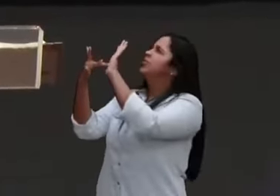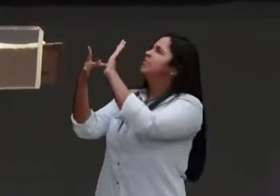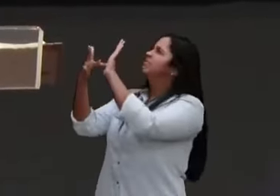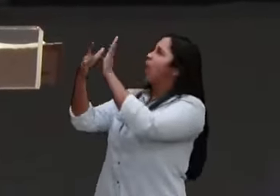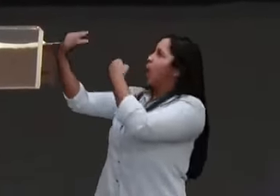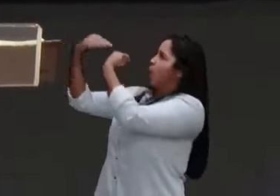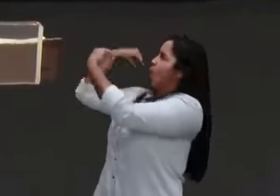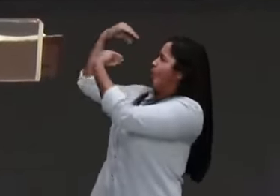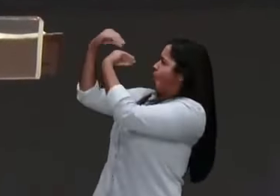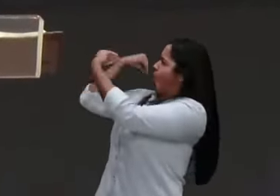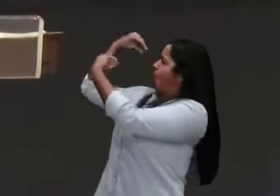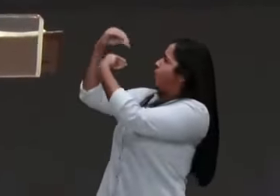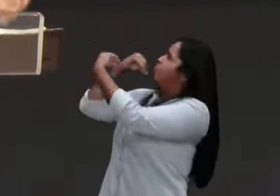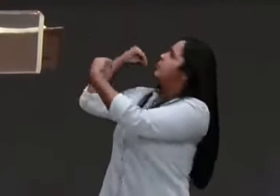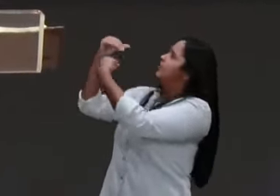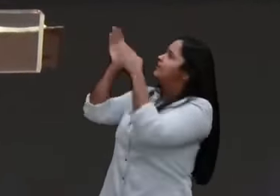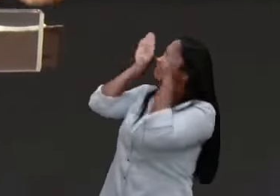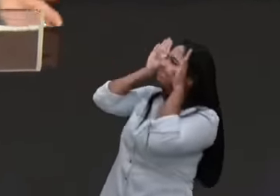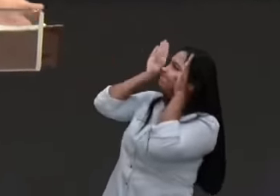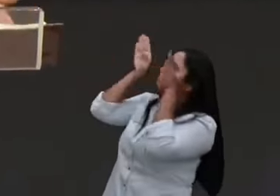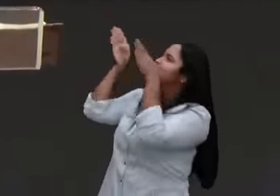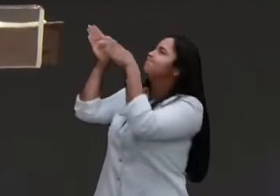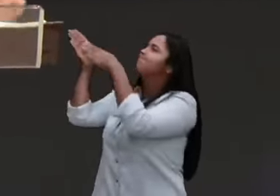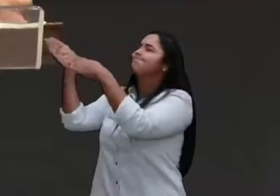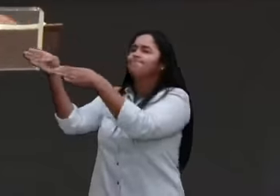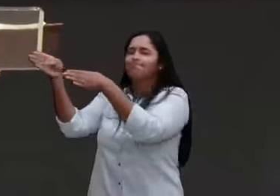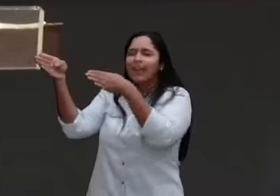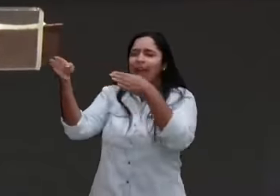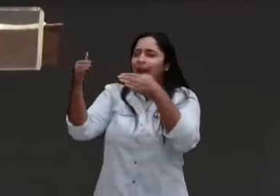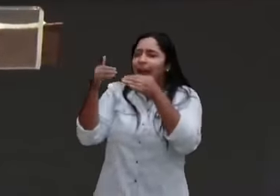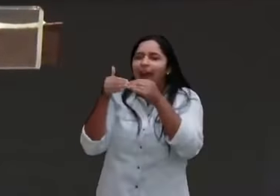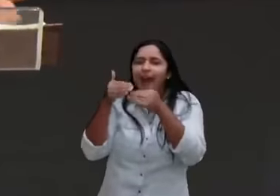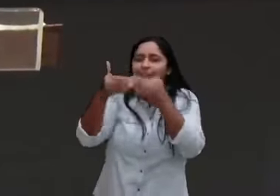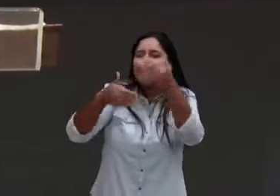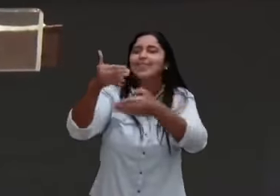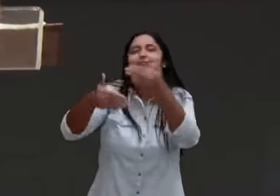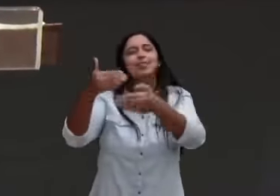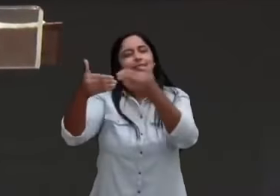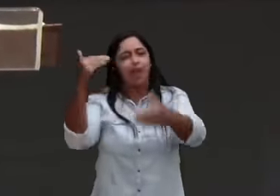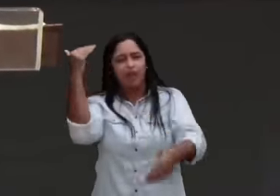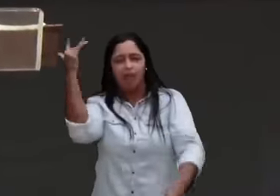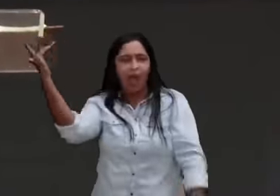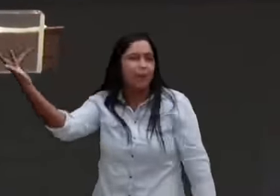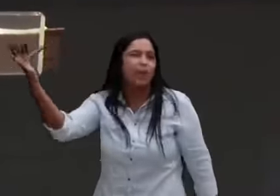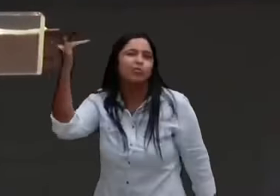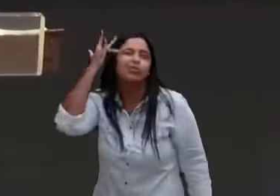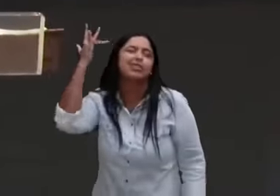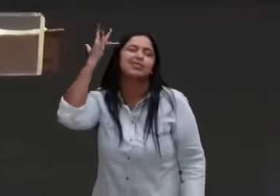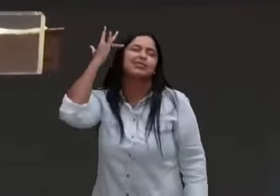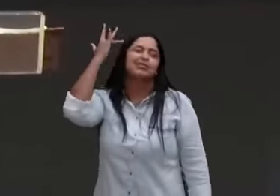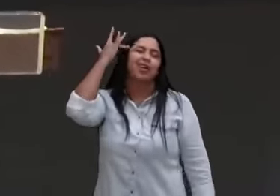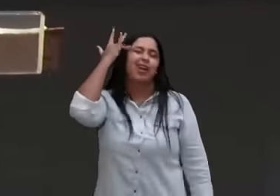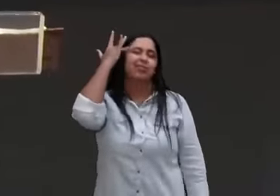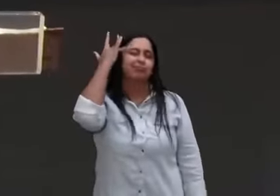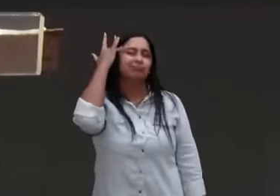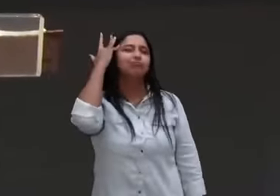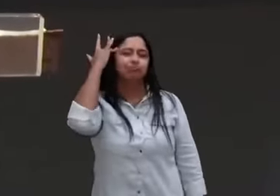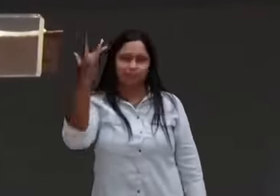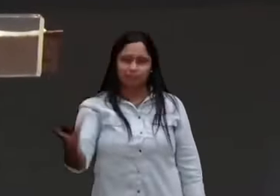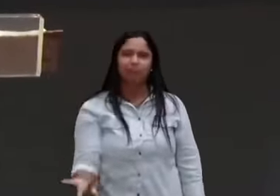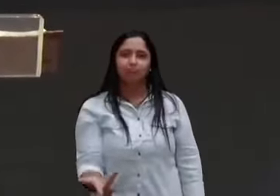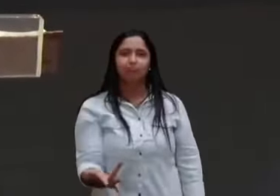sem lançar novamente, o fundamento do arrependimento de atos, que conduzem a morte da fé, em Deus,